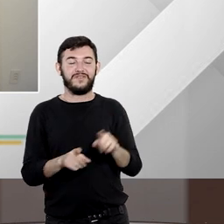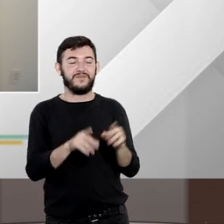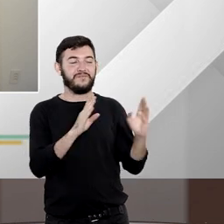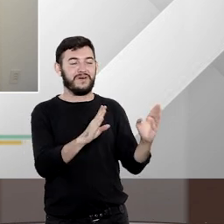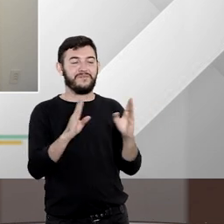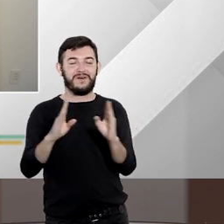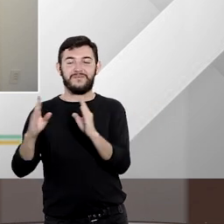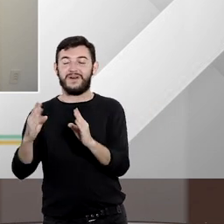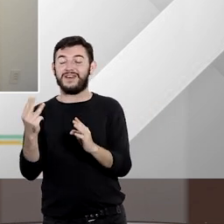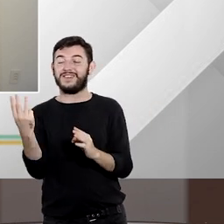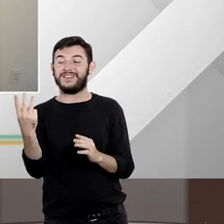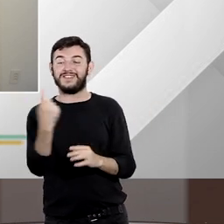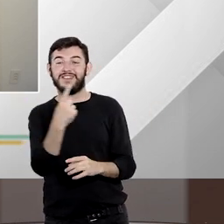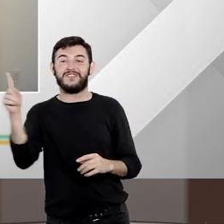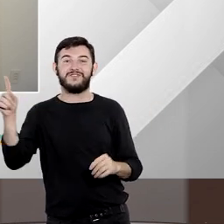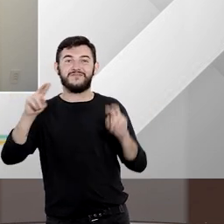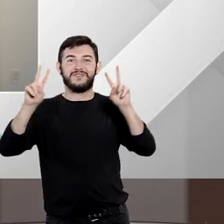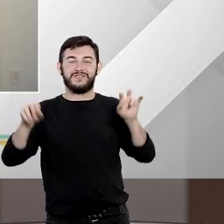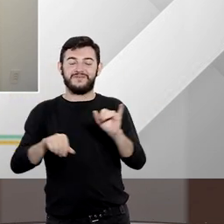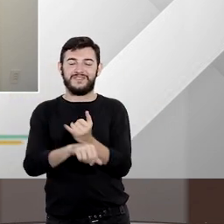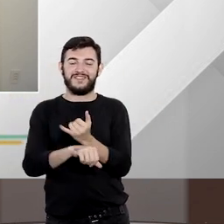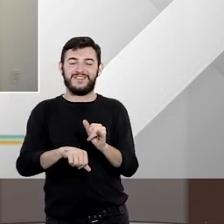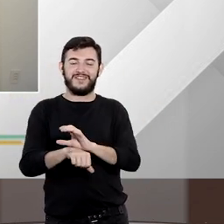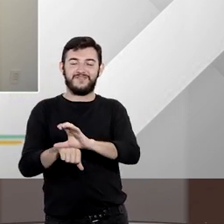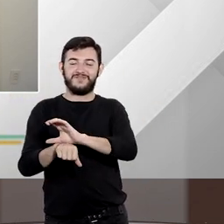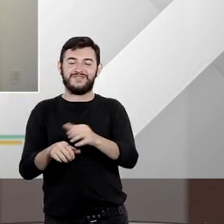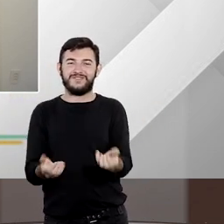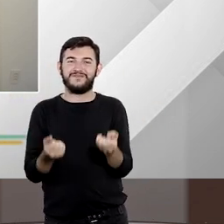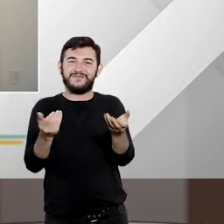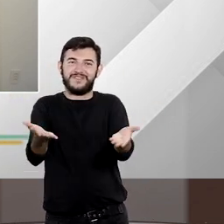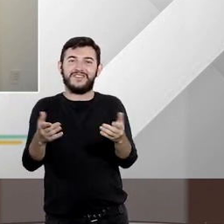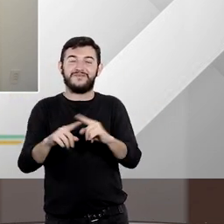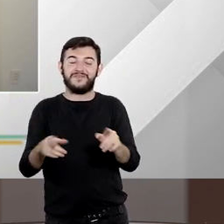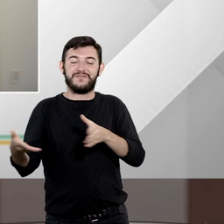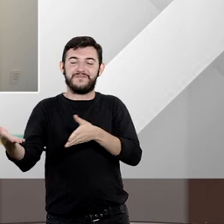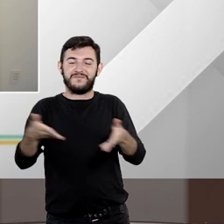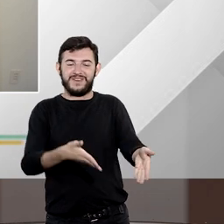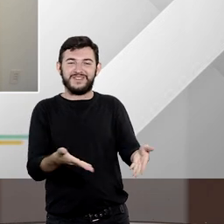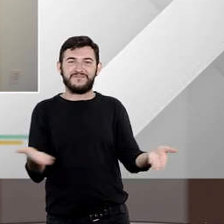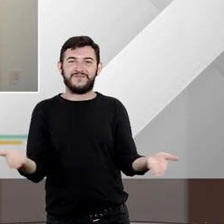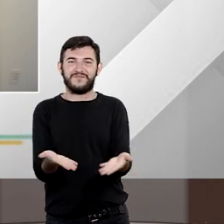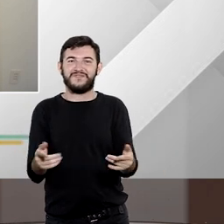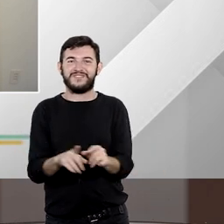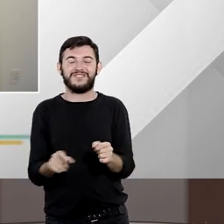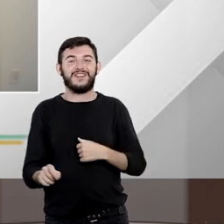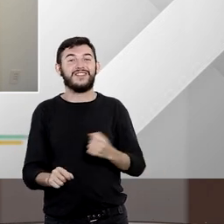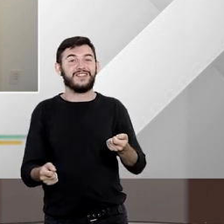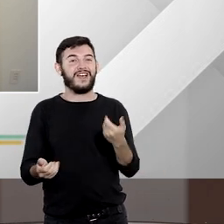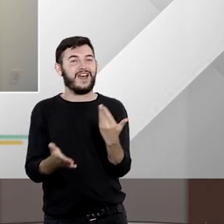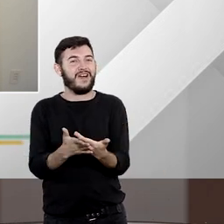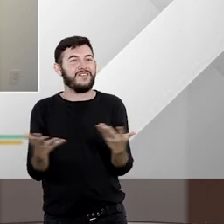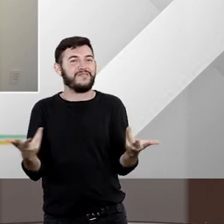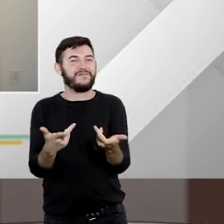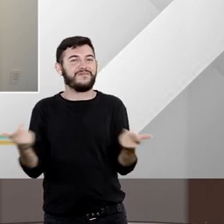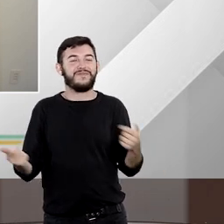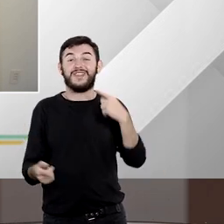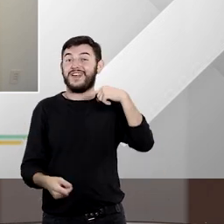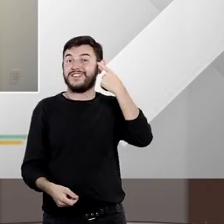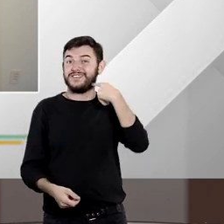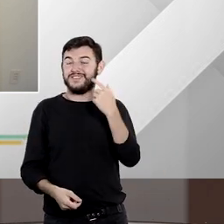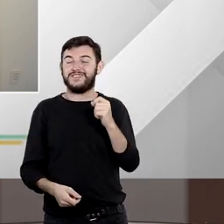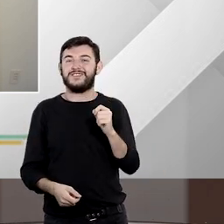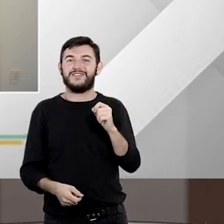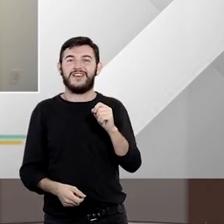programa da série remédios constitucionais quem participou aqui com a gente de hoje desse programa dessa aula brilhante foi a advogada